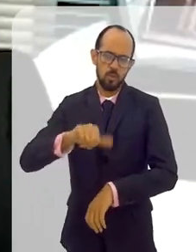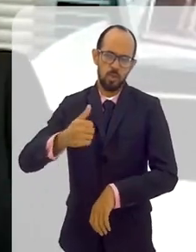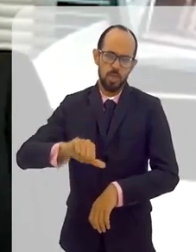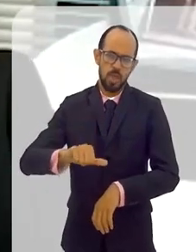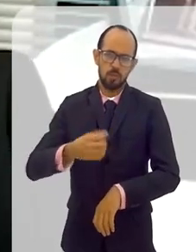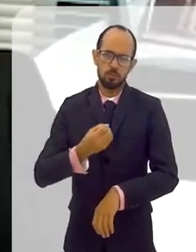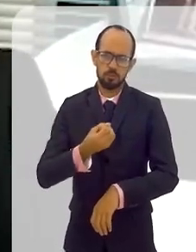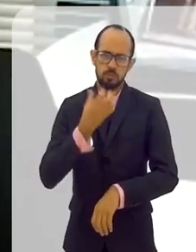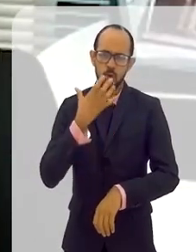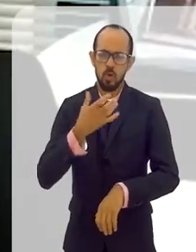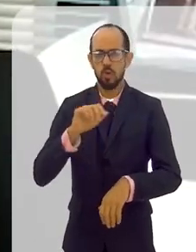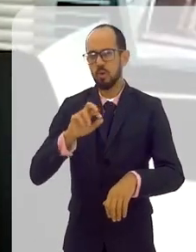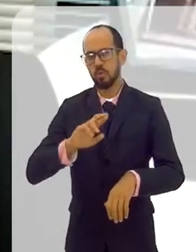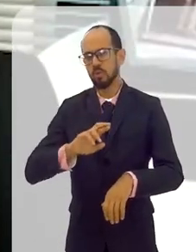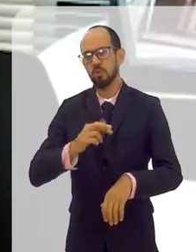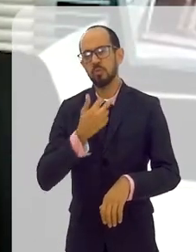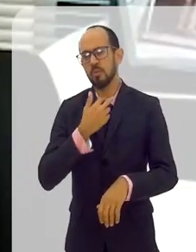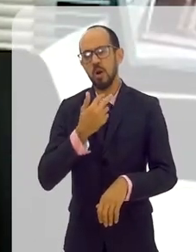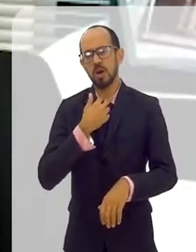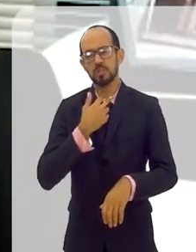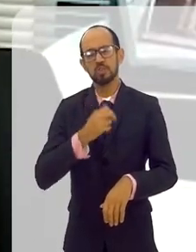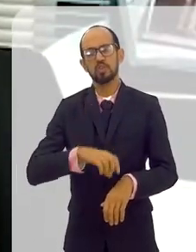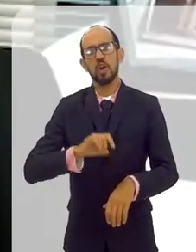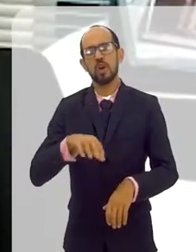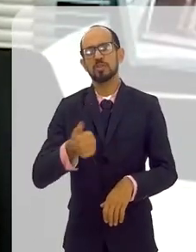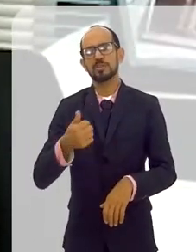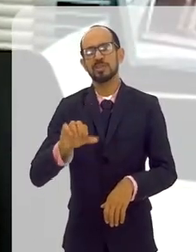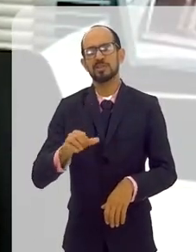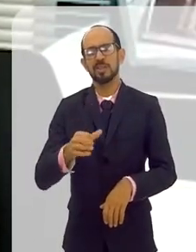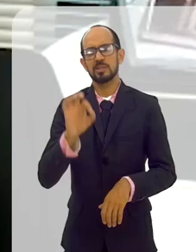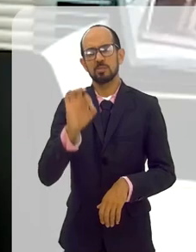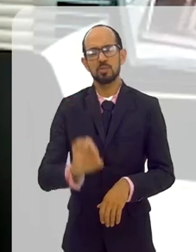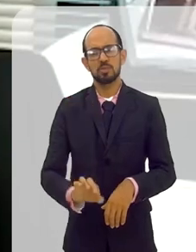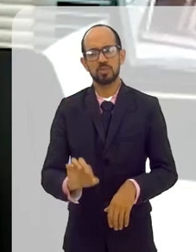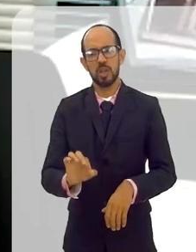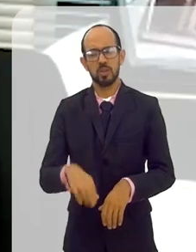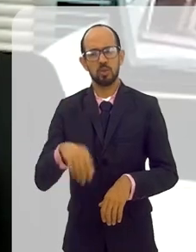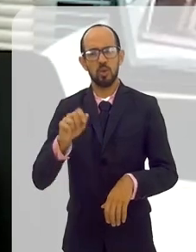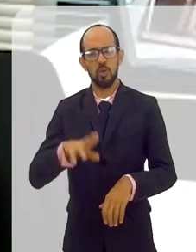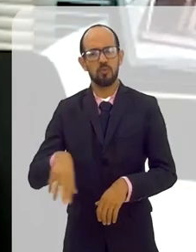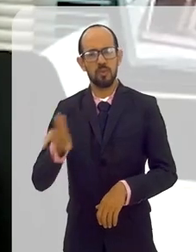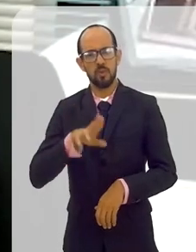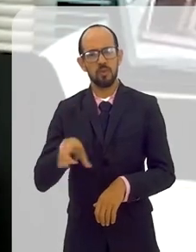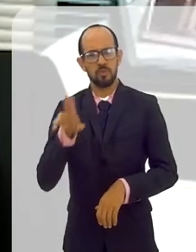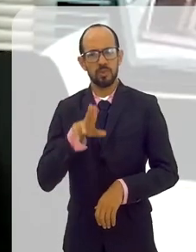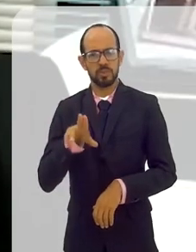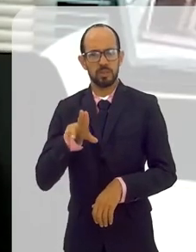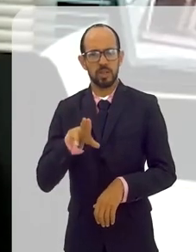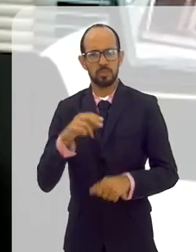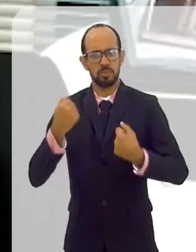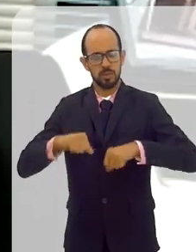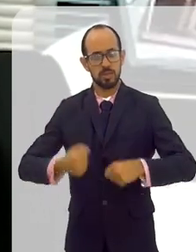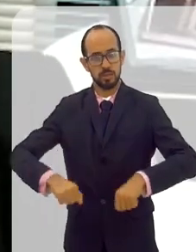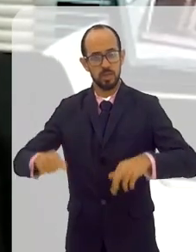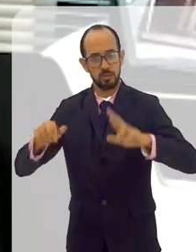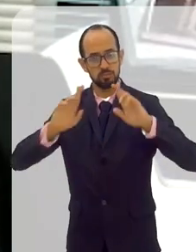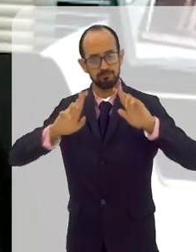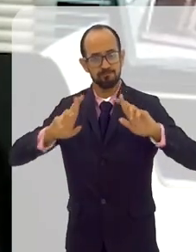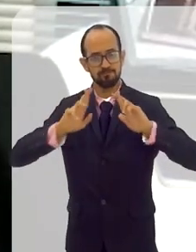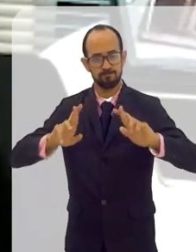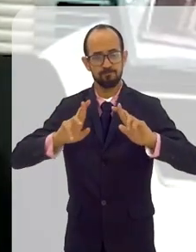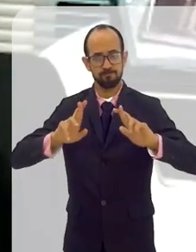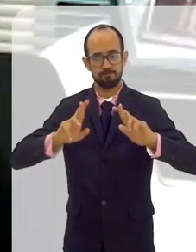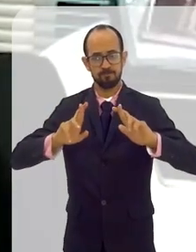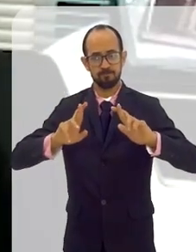seja ela básica ou superior. Não podemos manter apenas 16% da nossa população com ensino superior. Temos que almejar